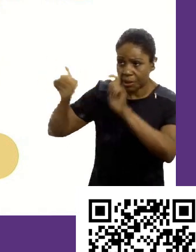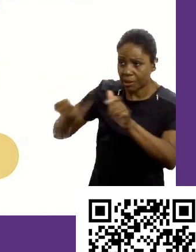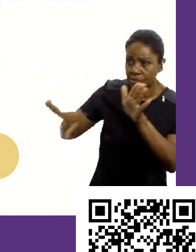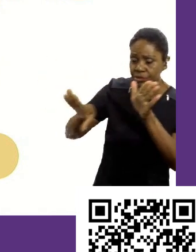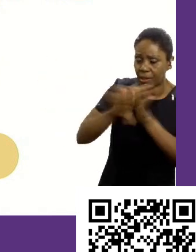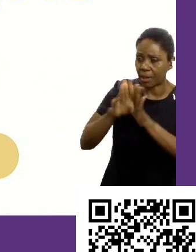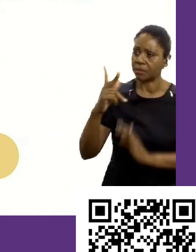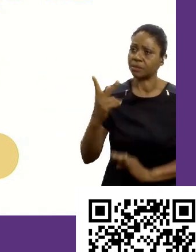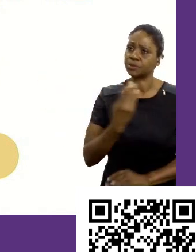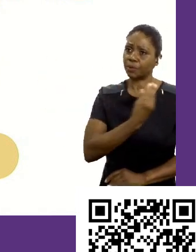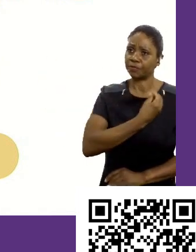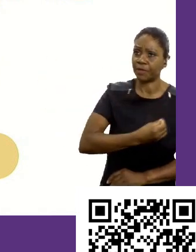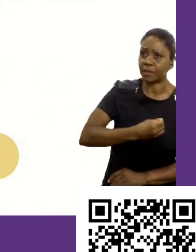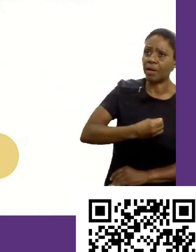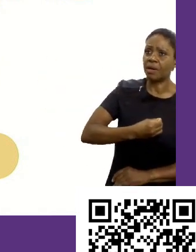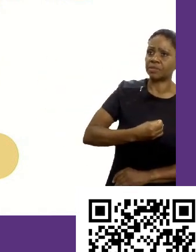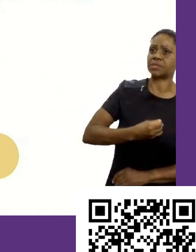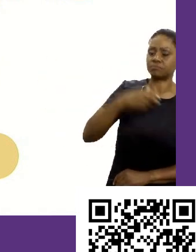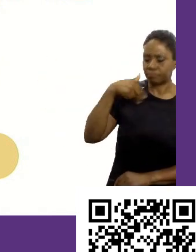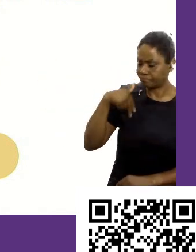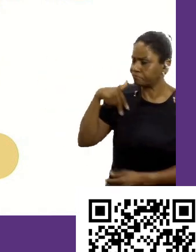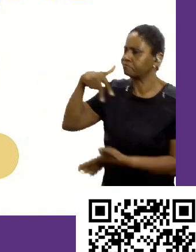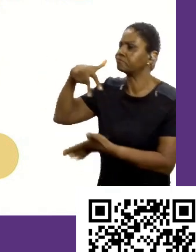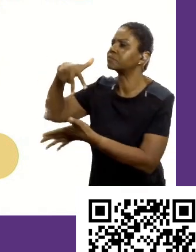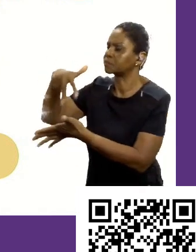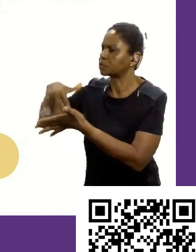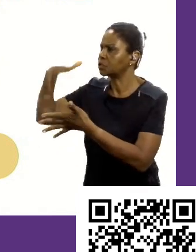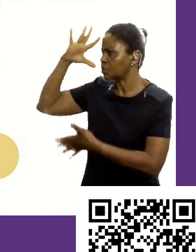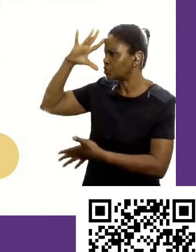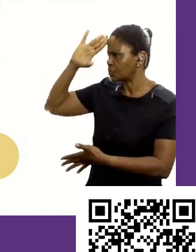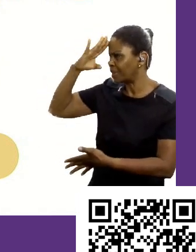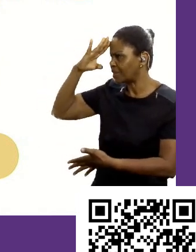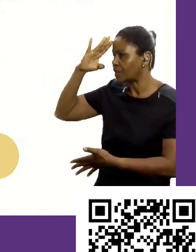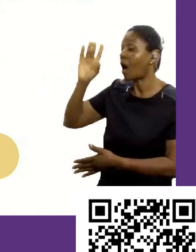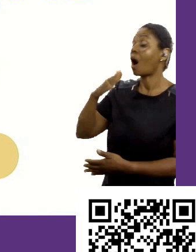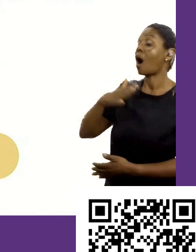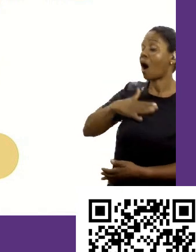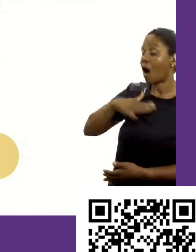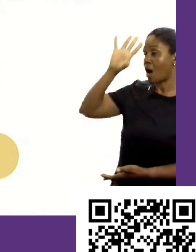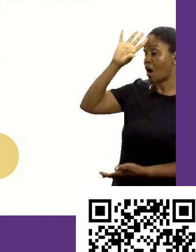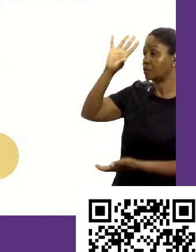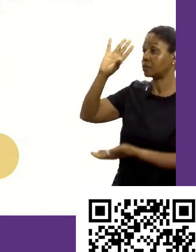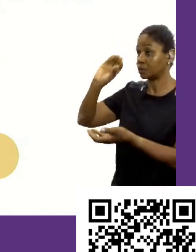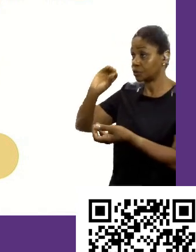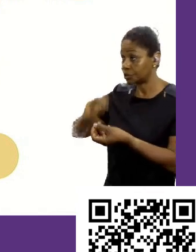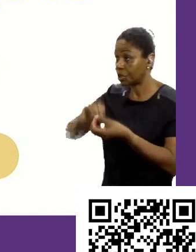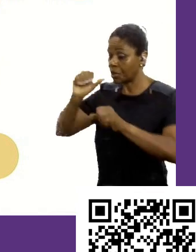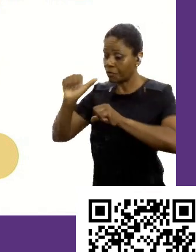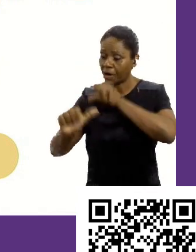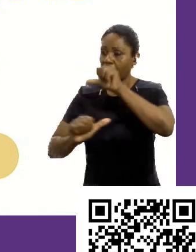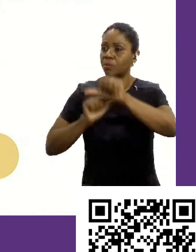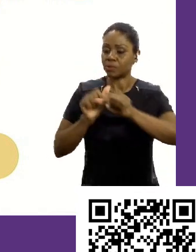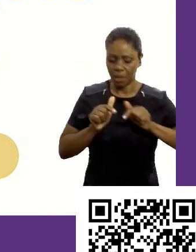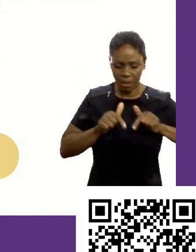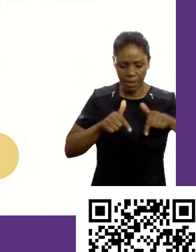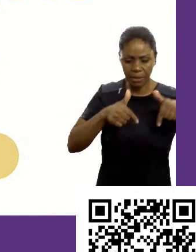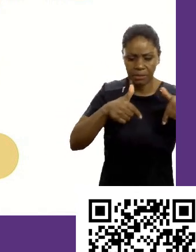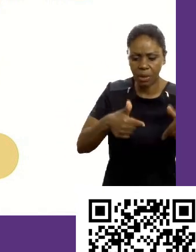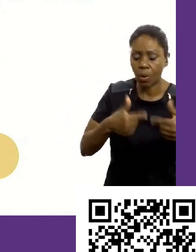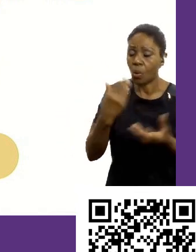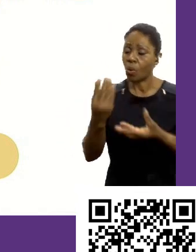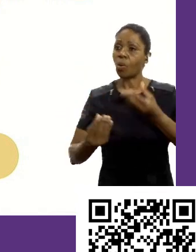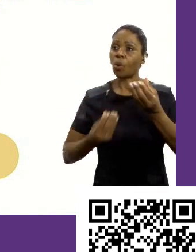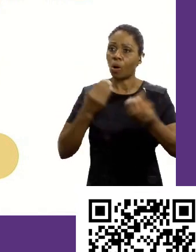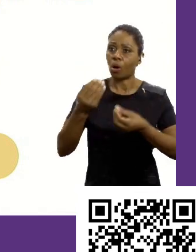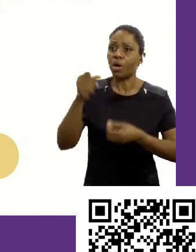pé, você está vendo piscar lá e você vai lá. Calma aí que eu vou entender isso aqui. Ah, entendi, isso aqui vai impactar a minha área de atuação. Ah, mas como é que vai ser?